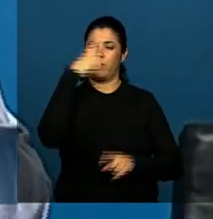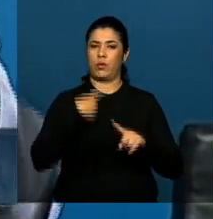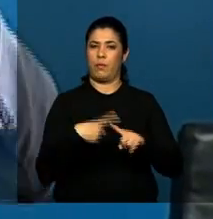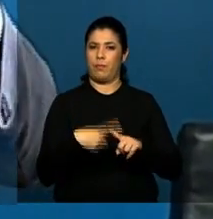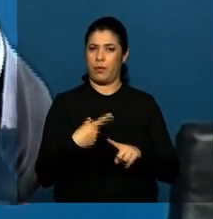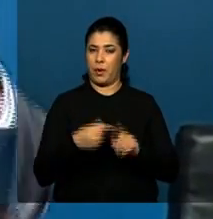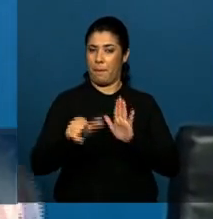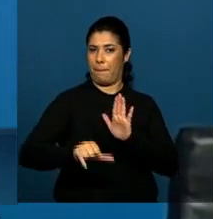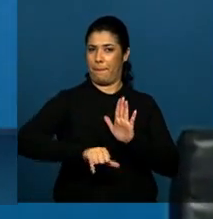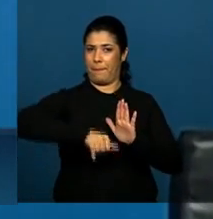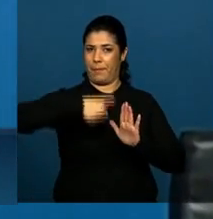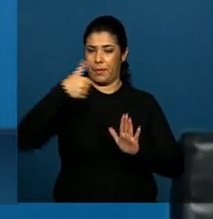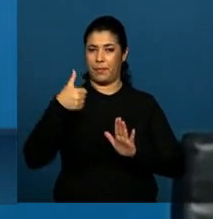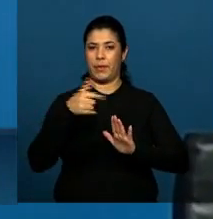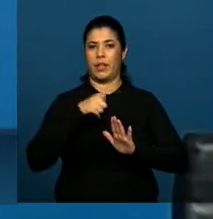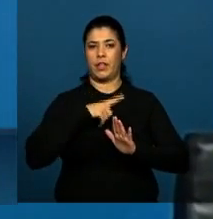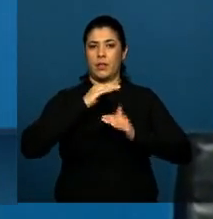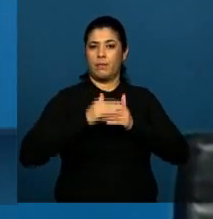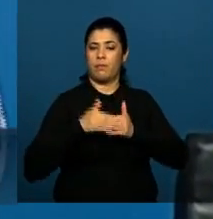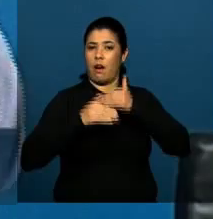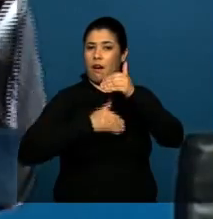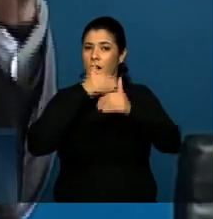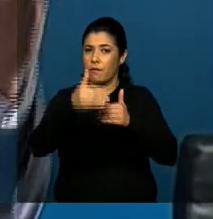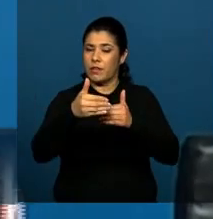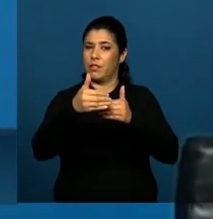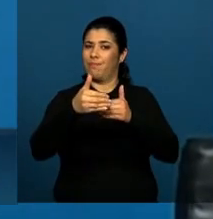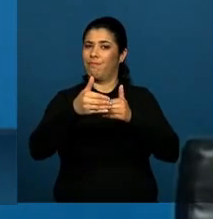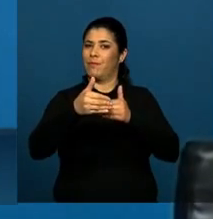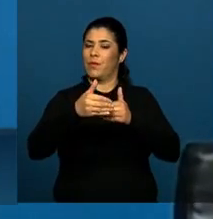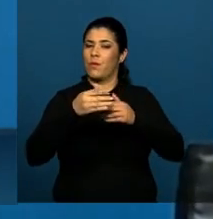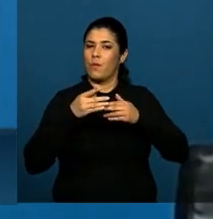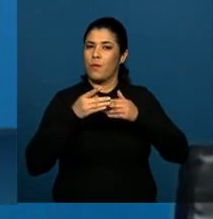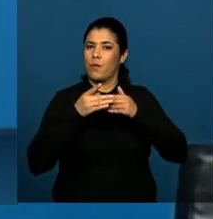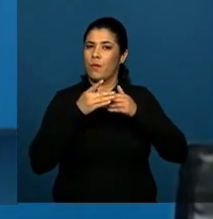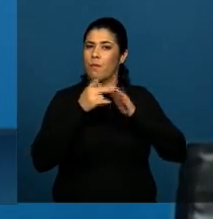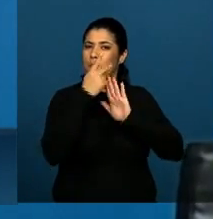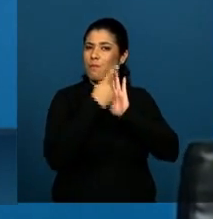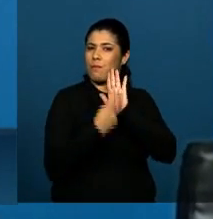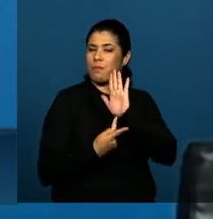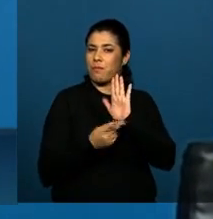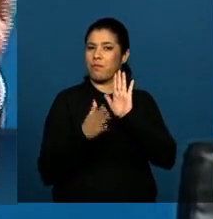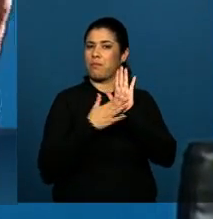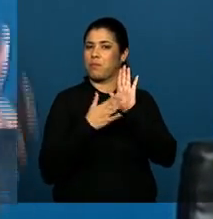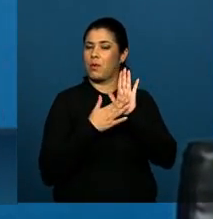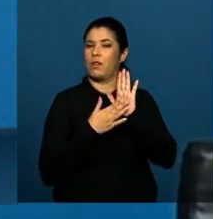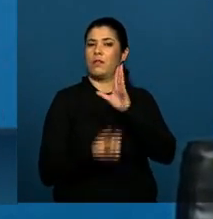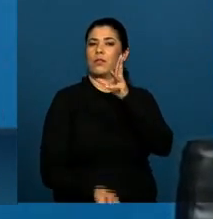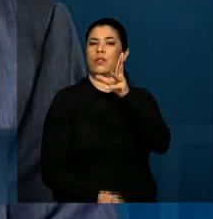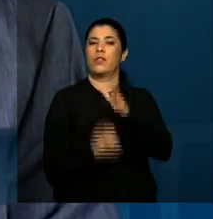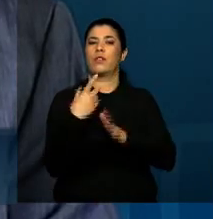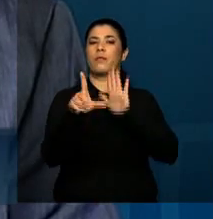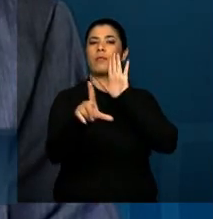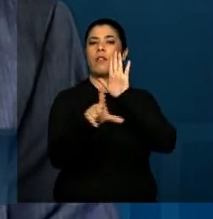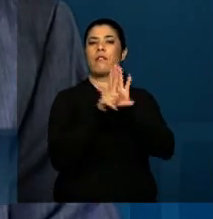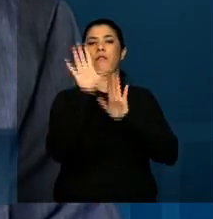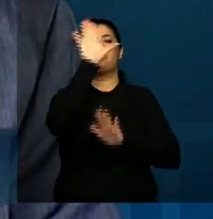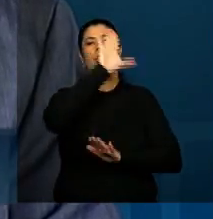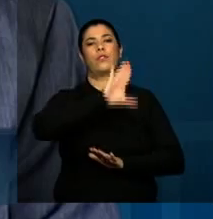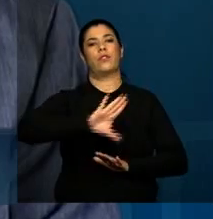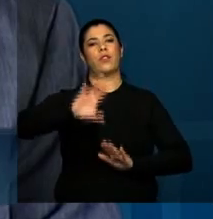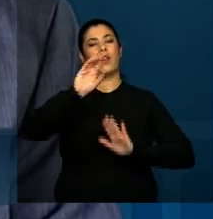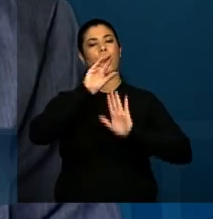porque nós damos o passo conclusivo desse grande processo de criação da nossa lei geral da internet, da nossa